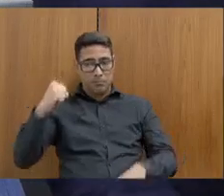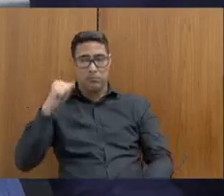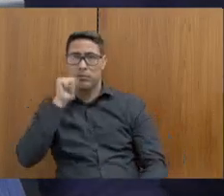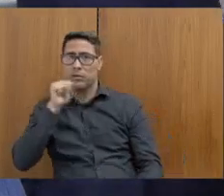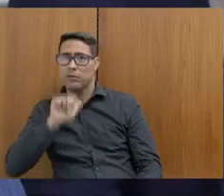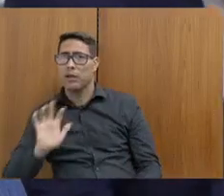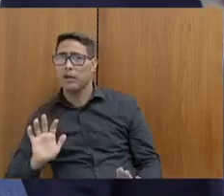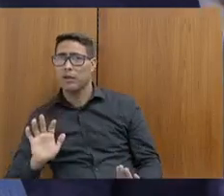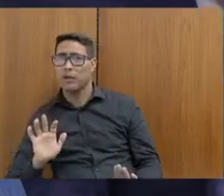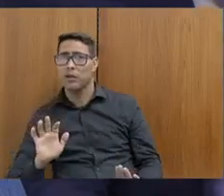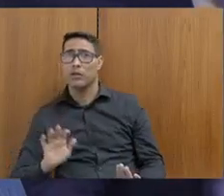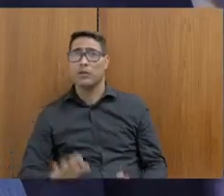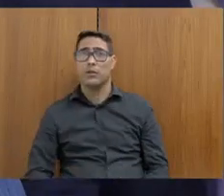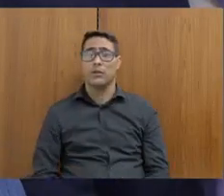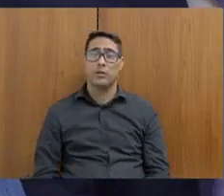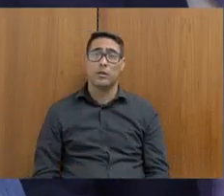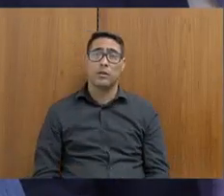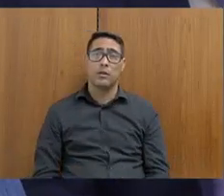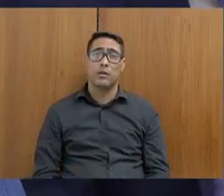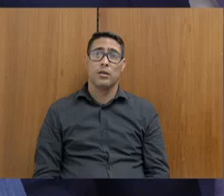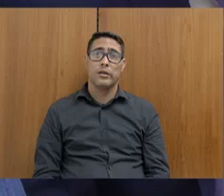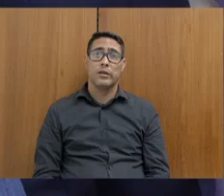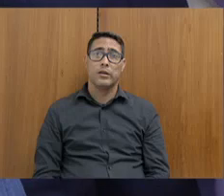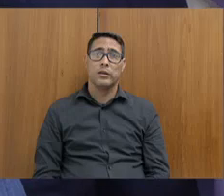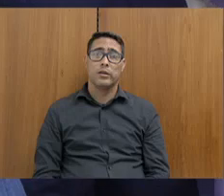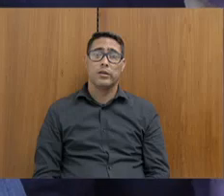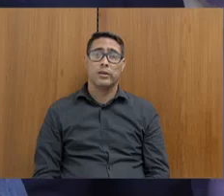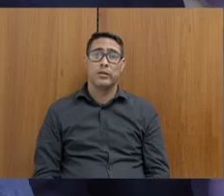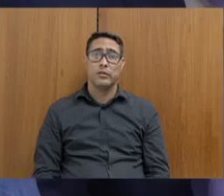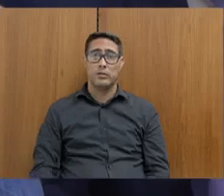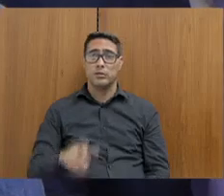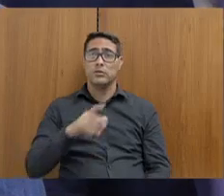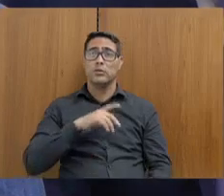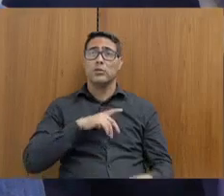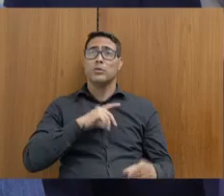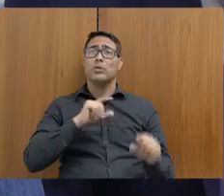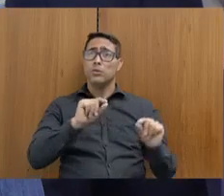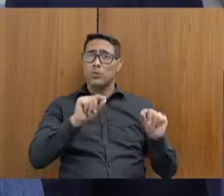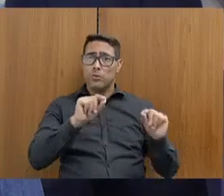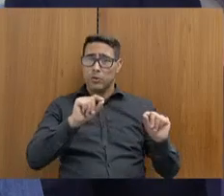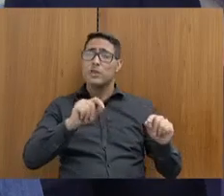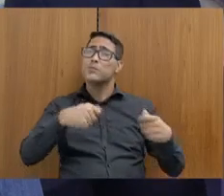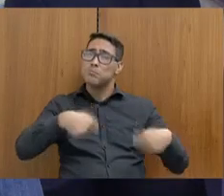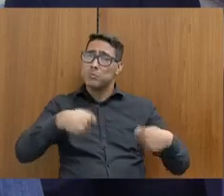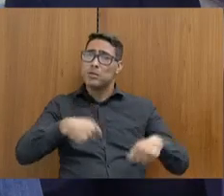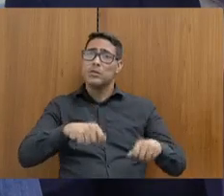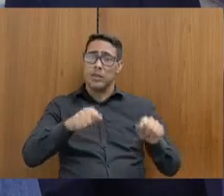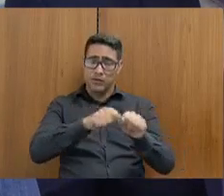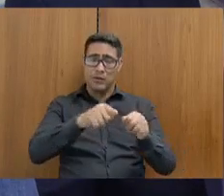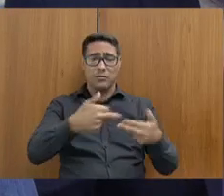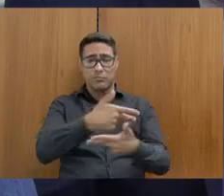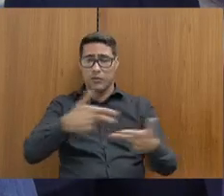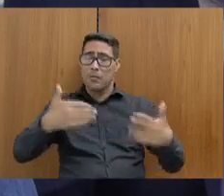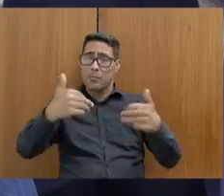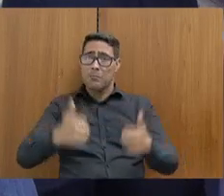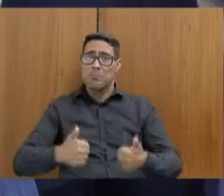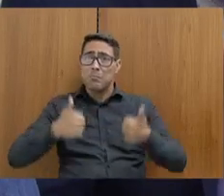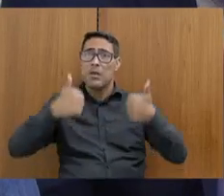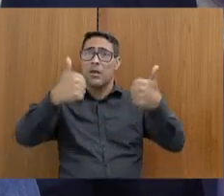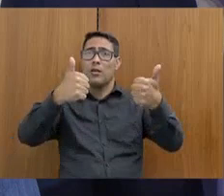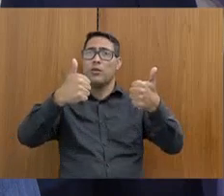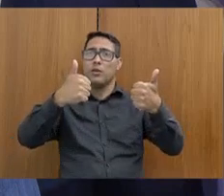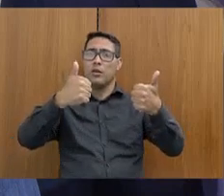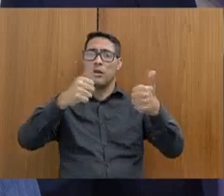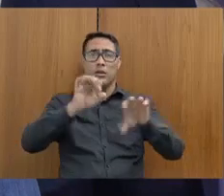E, para encerrar, a última pergunta, o que mais pode ser feito para melhorar os índices